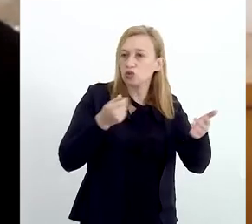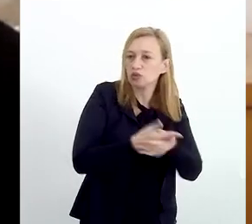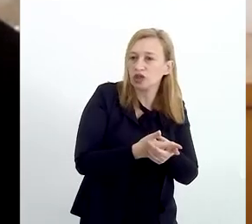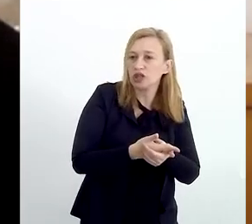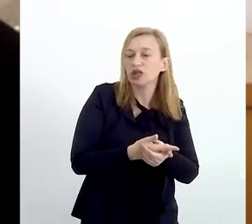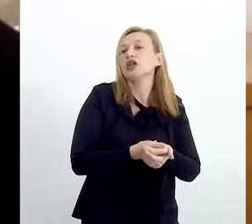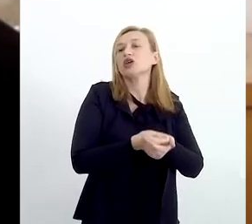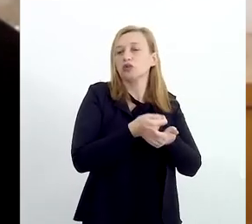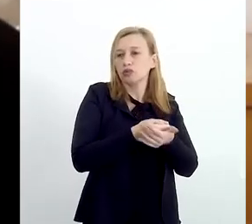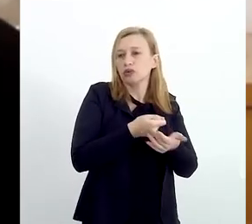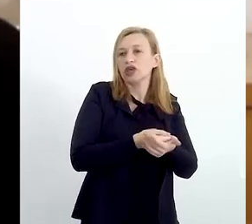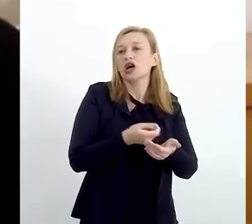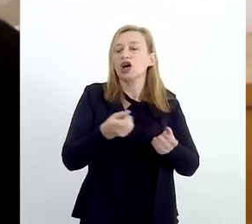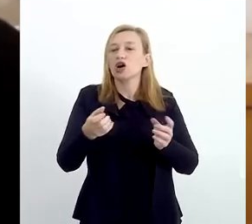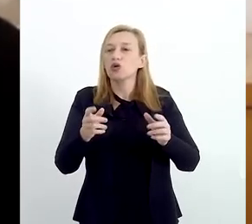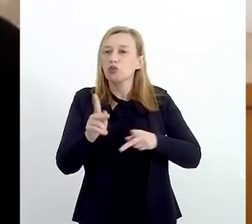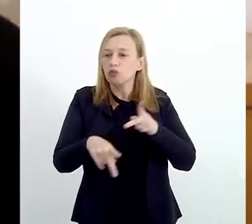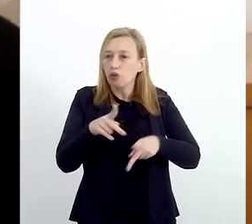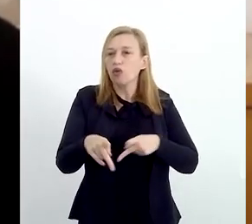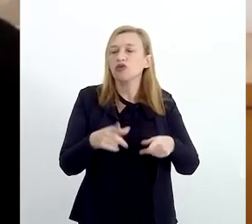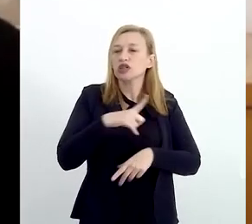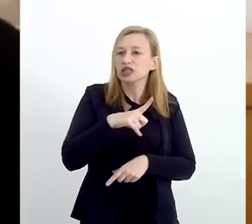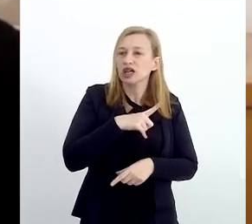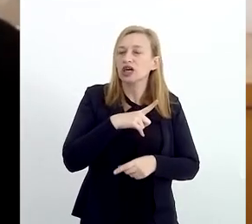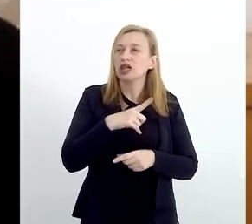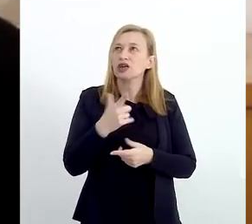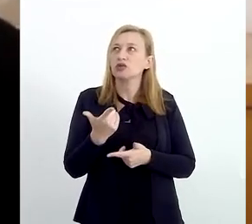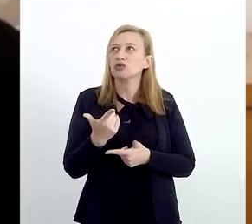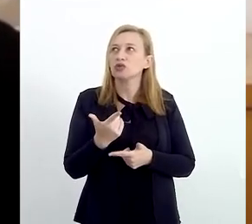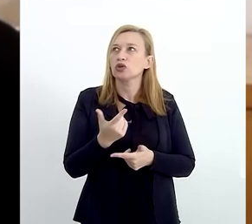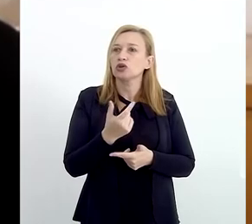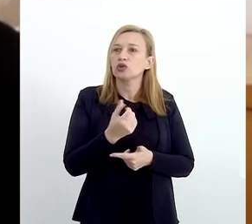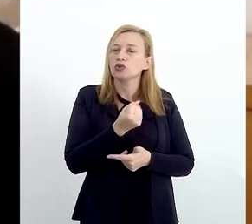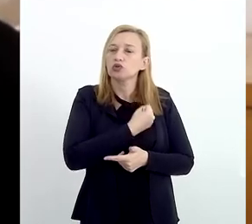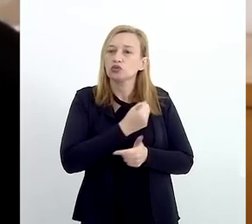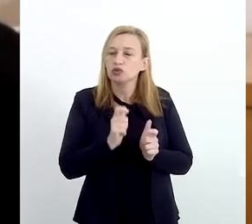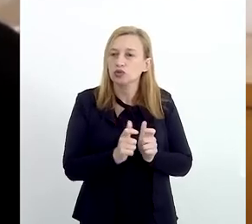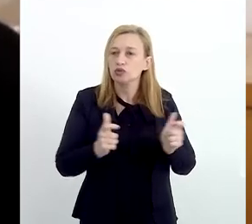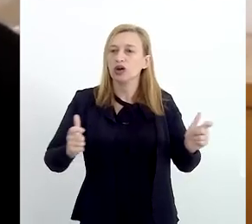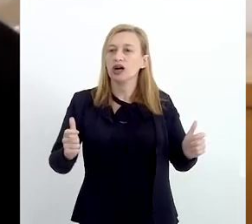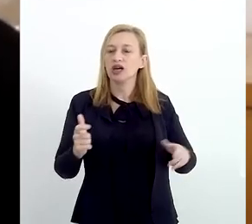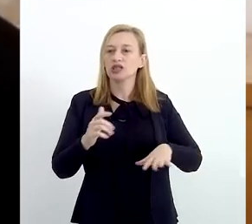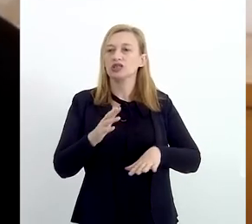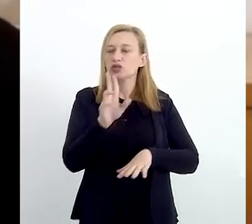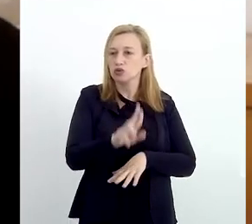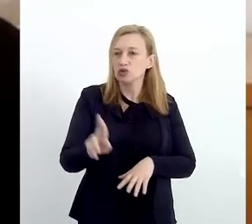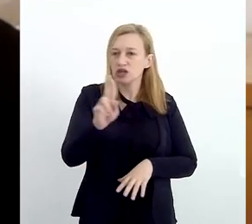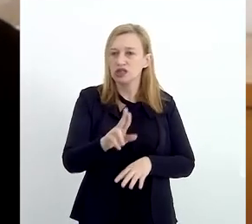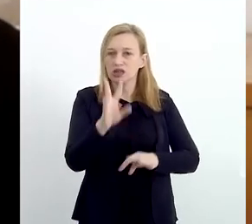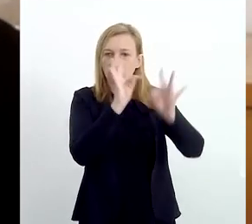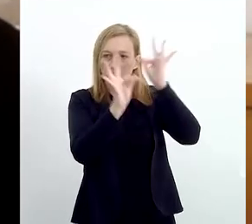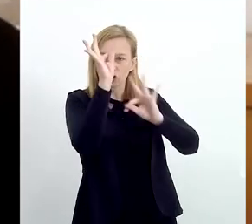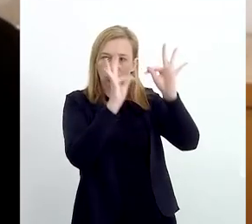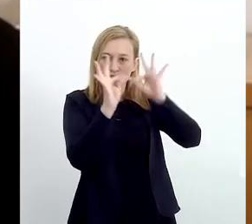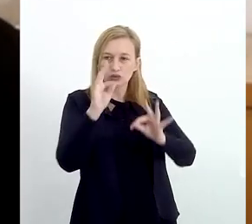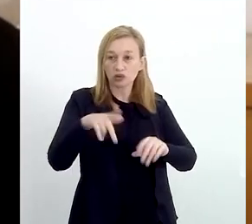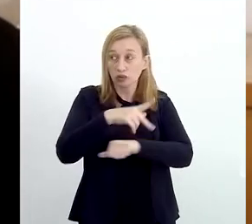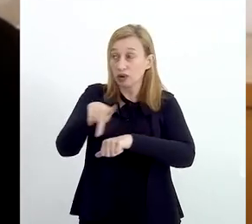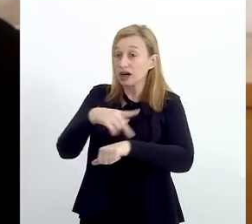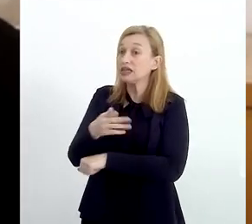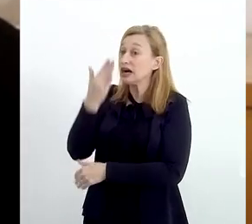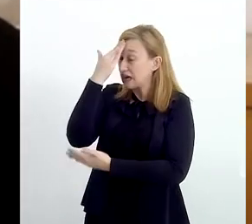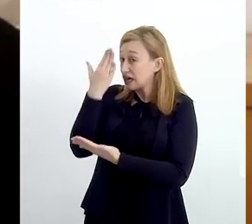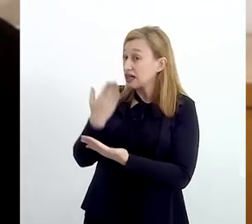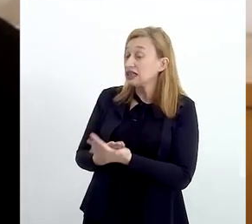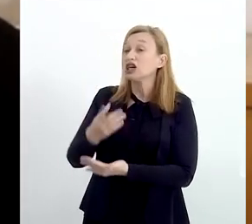controle e de execução, além de ser uma população que tem uma das maiores taxas de utilização